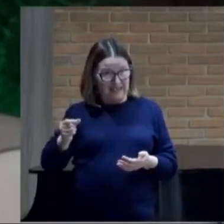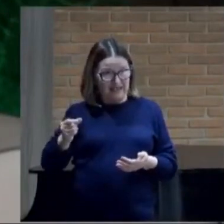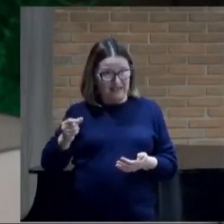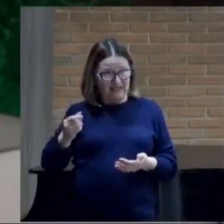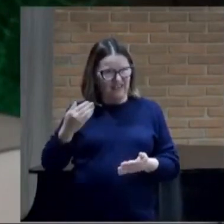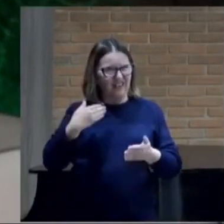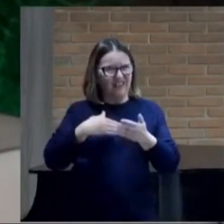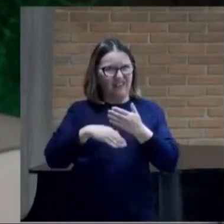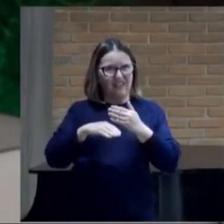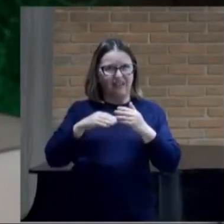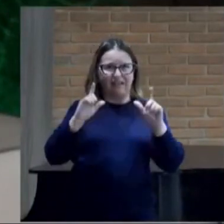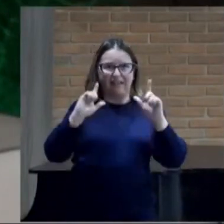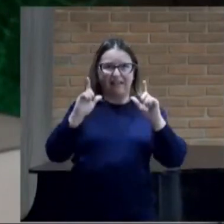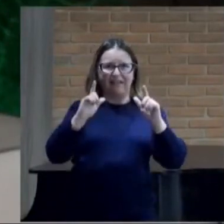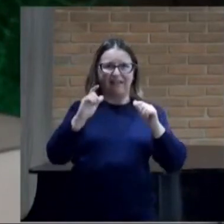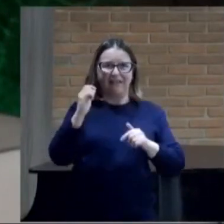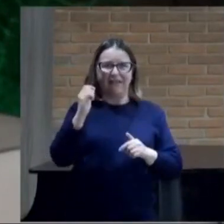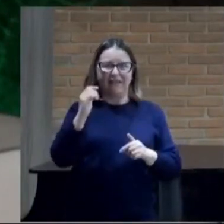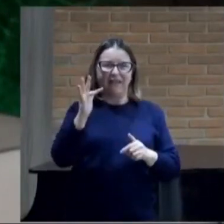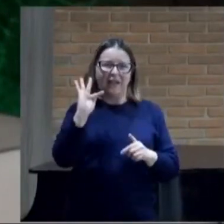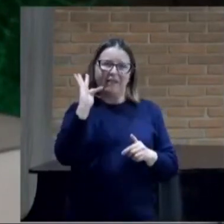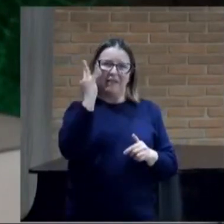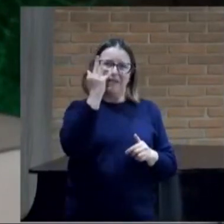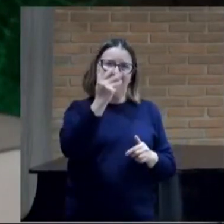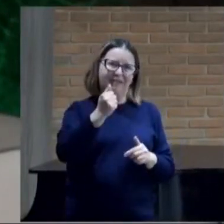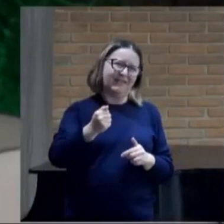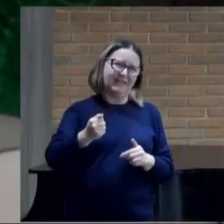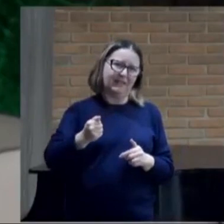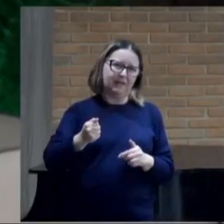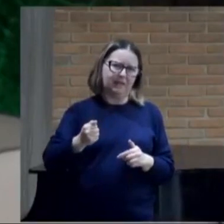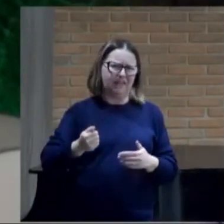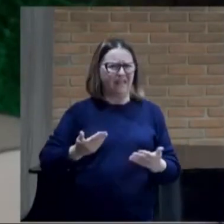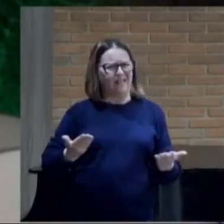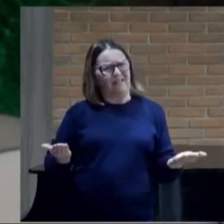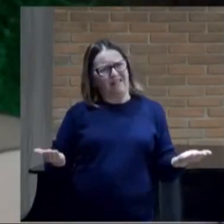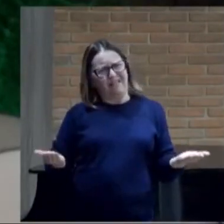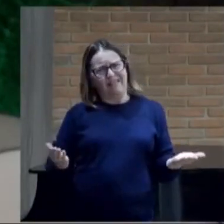assistir Fantástico Faça o favor